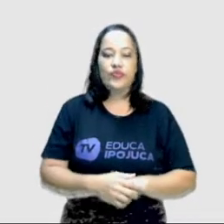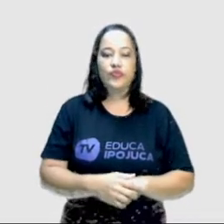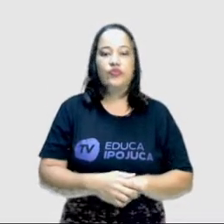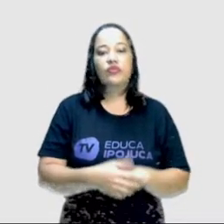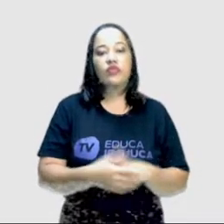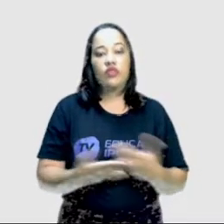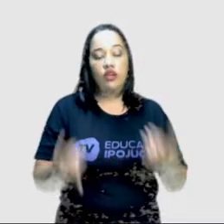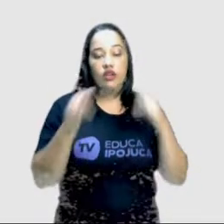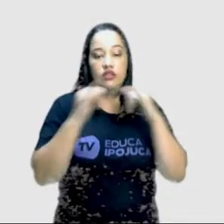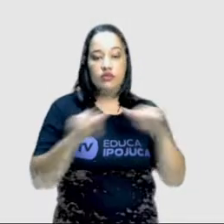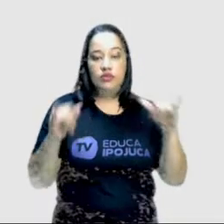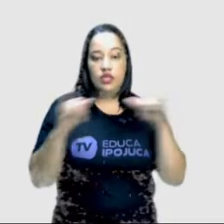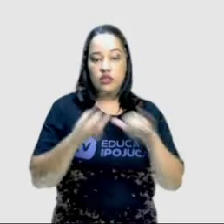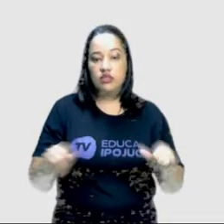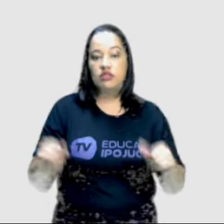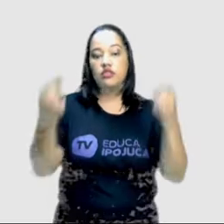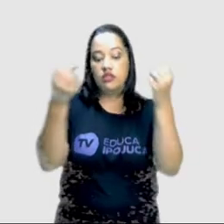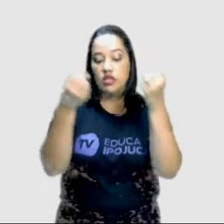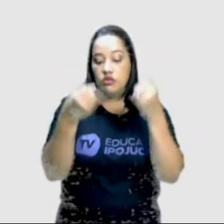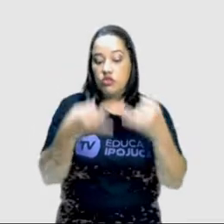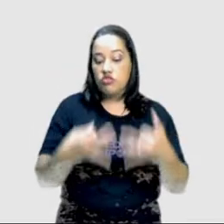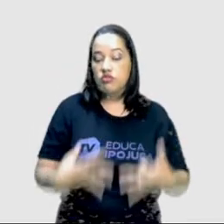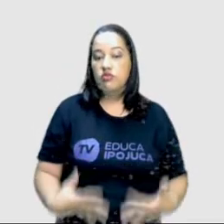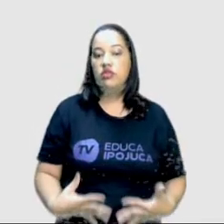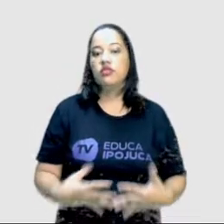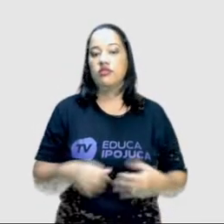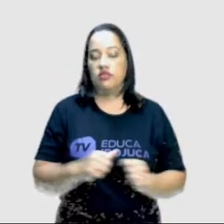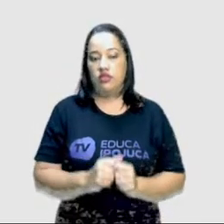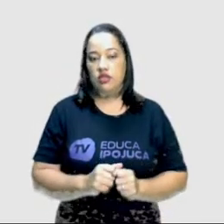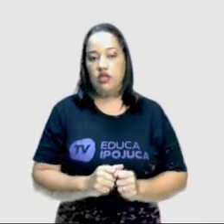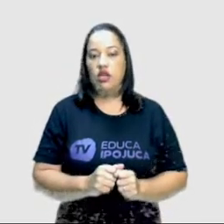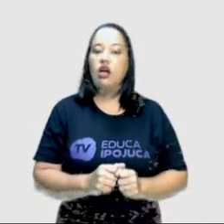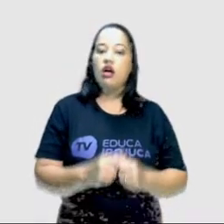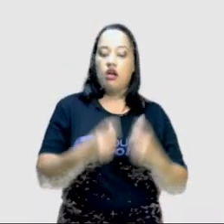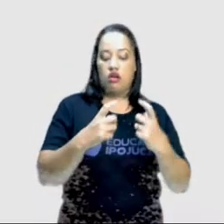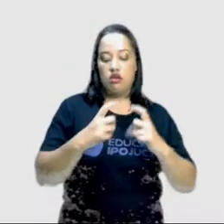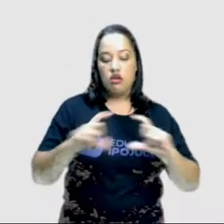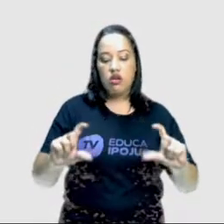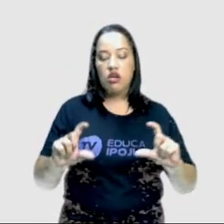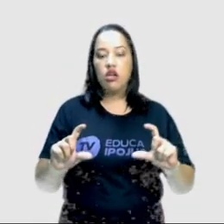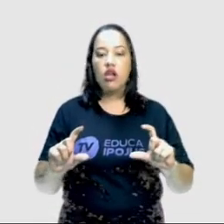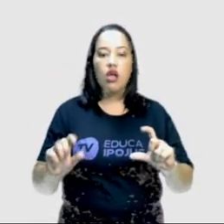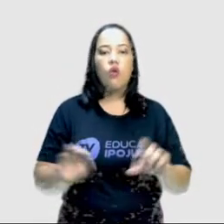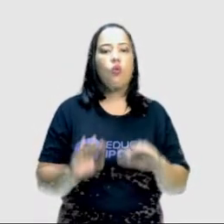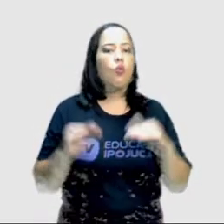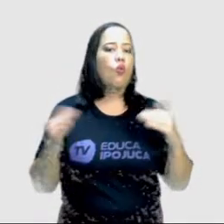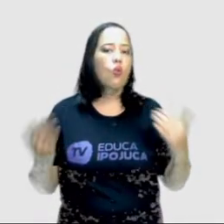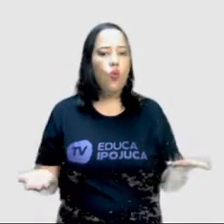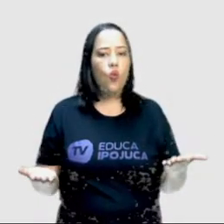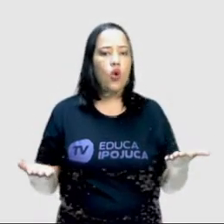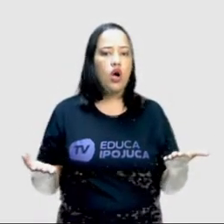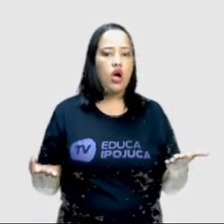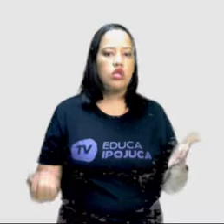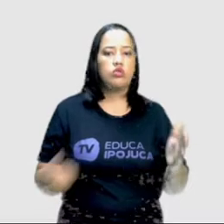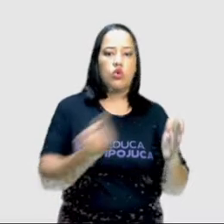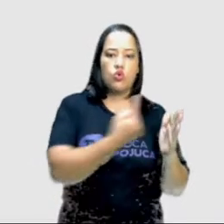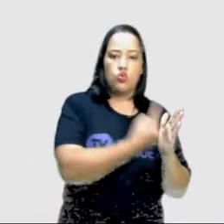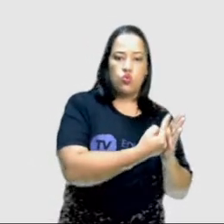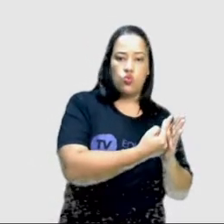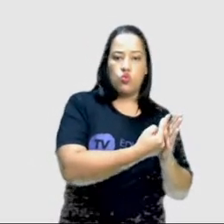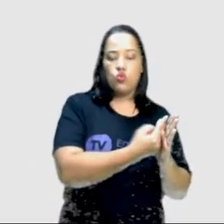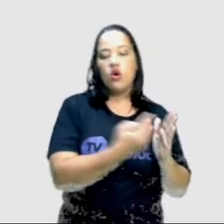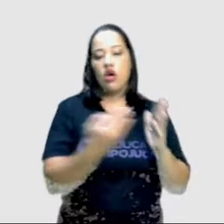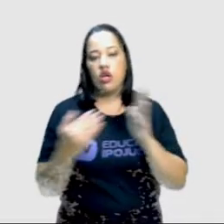Informações e explicações. Aqui está dizendo o período que vai acontecer a campanha, que é do primeiro ao dia 31 de